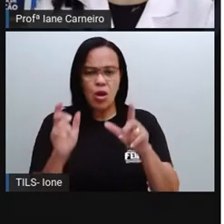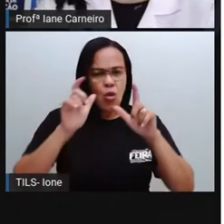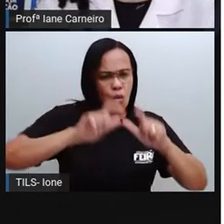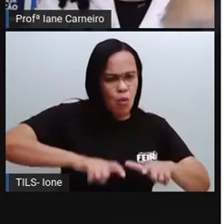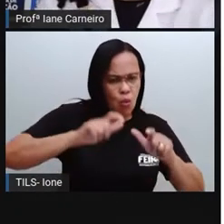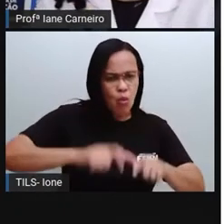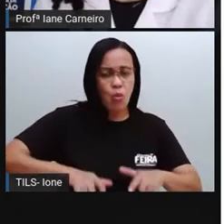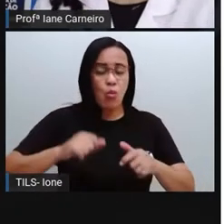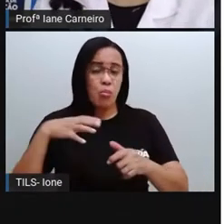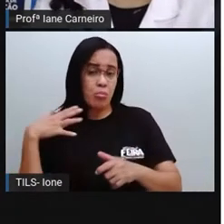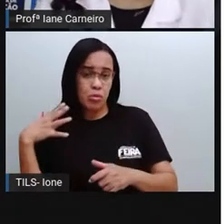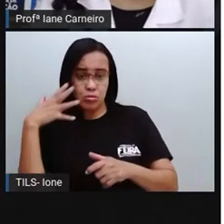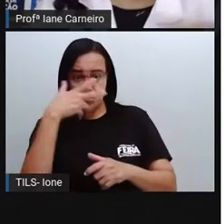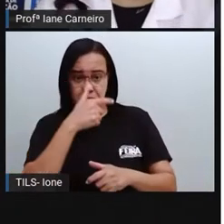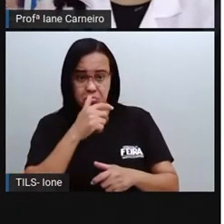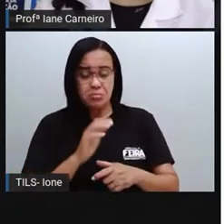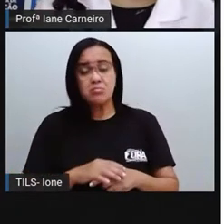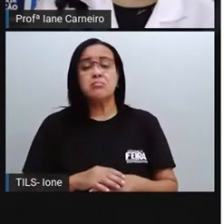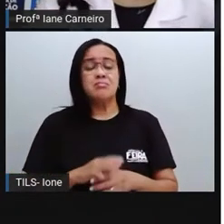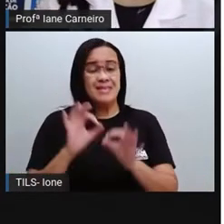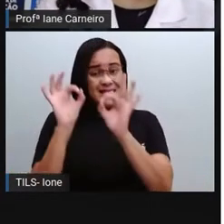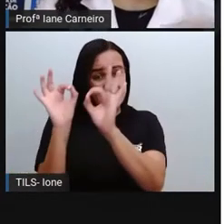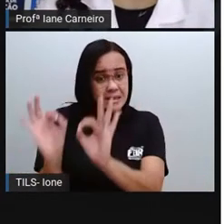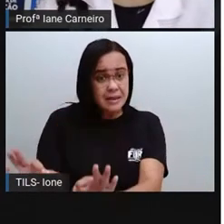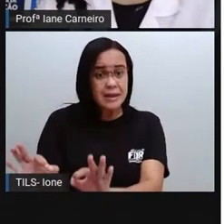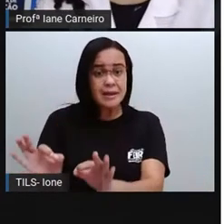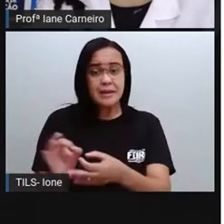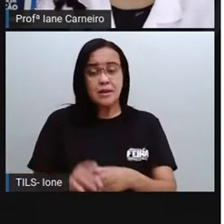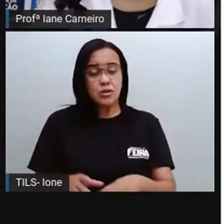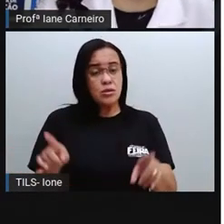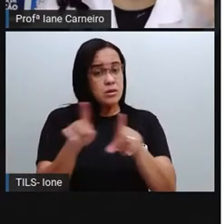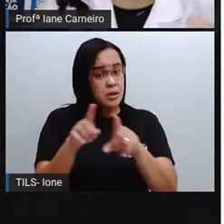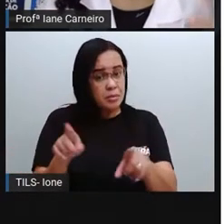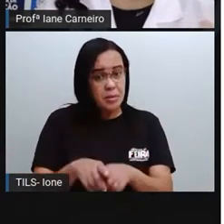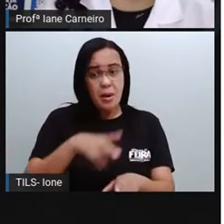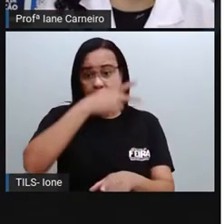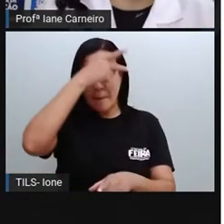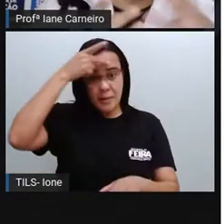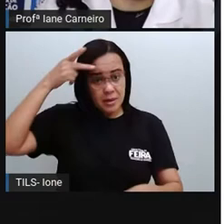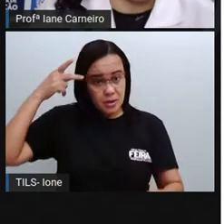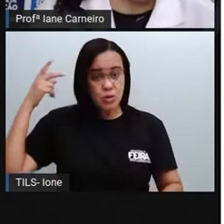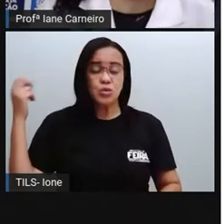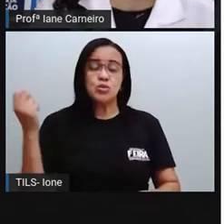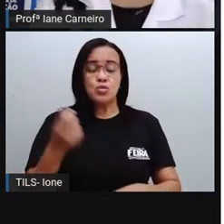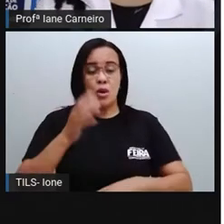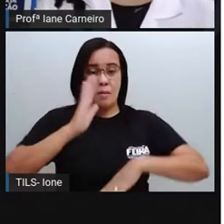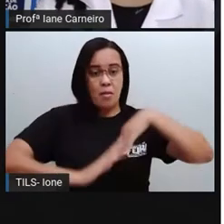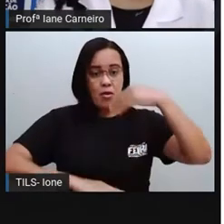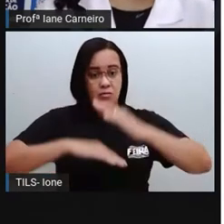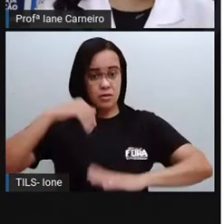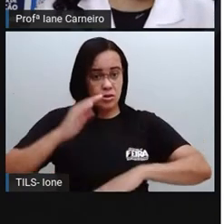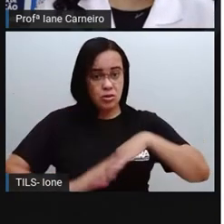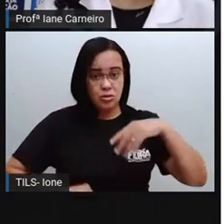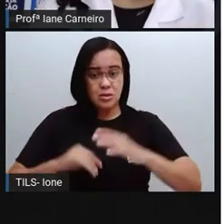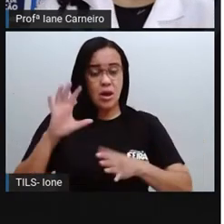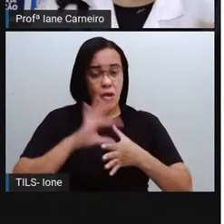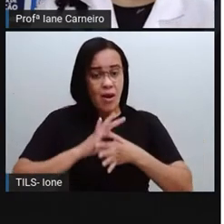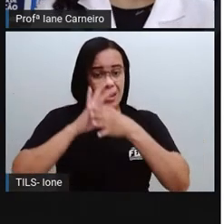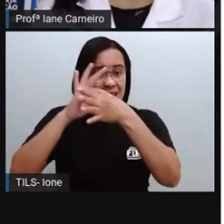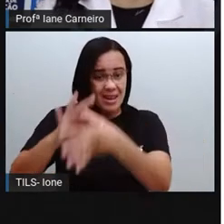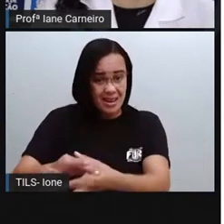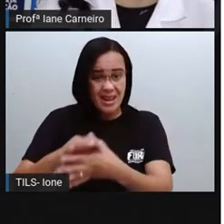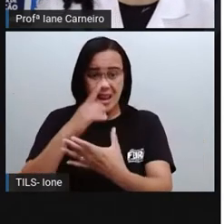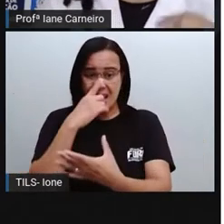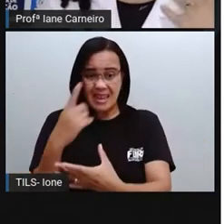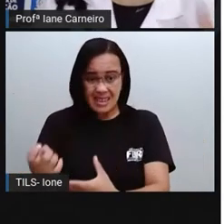levarem, para o pessoal do serviço de coleta e de serviços de limpeza levar, para ser reciclado, só que aí